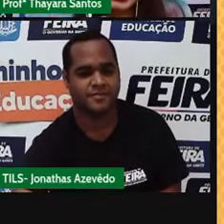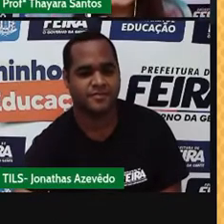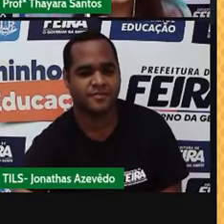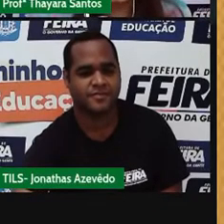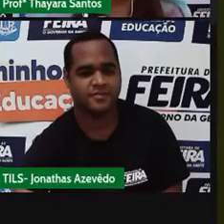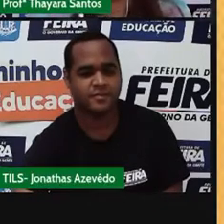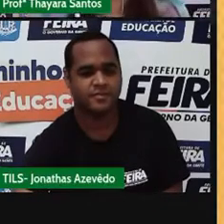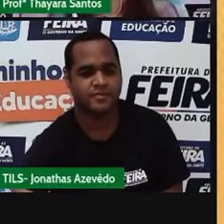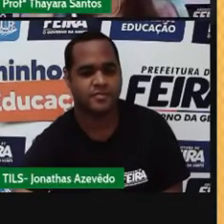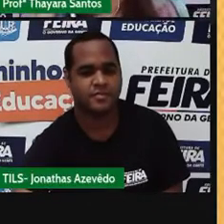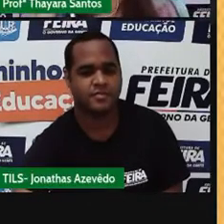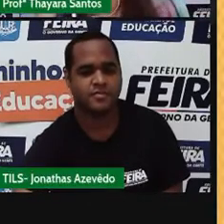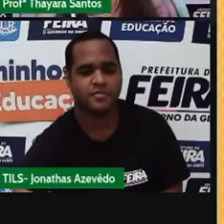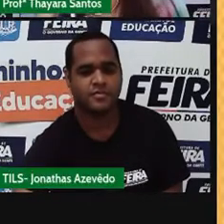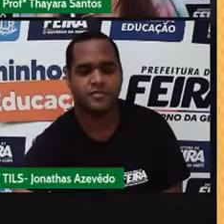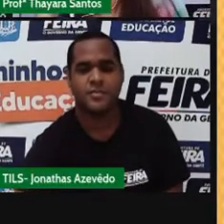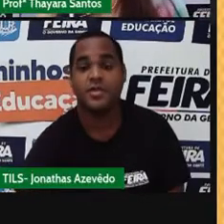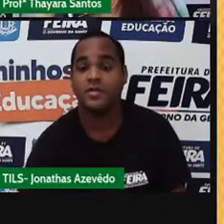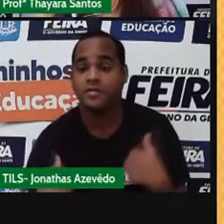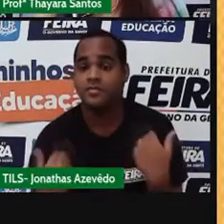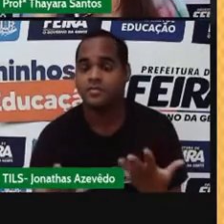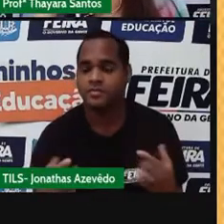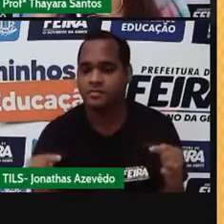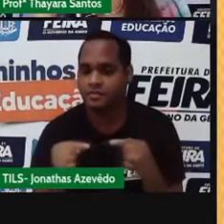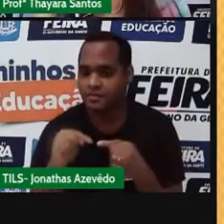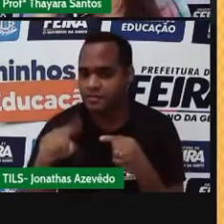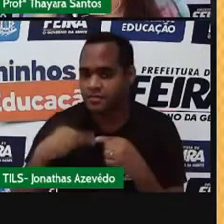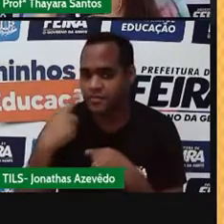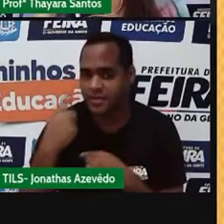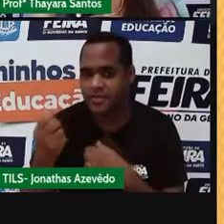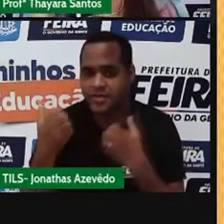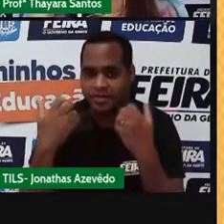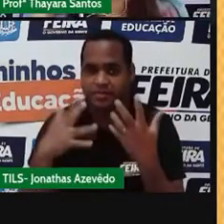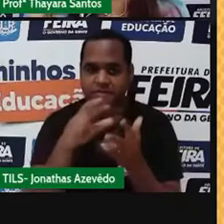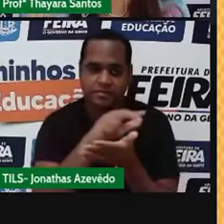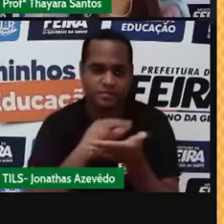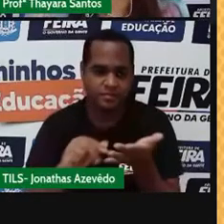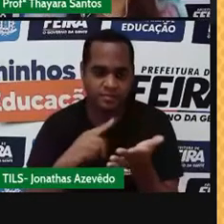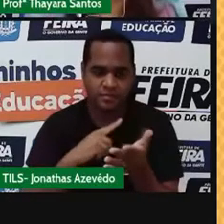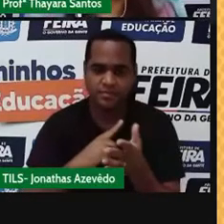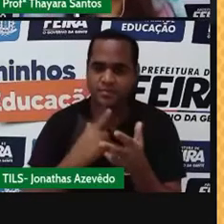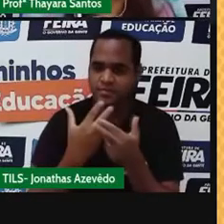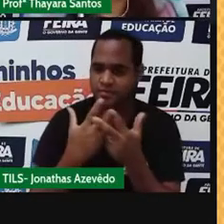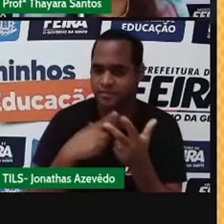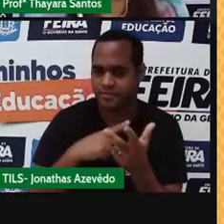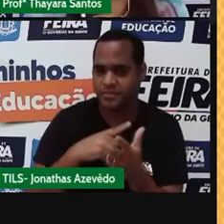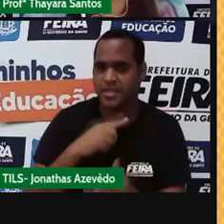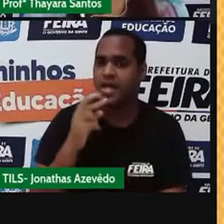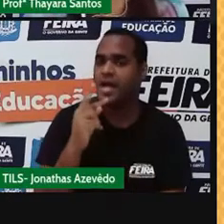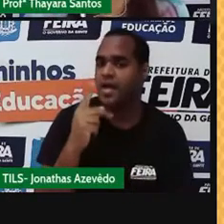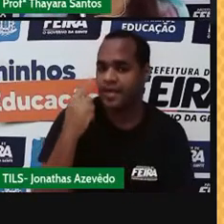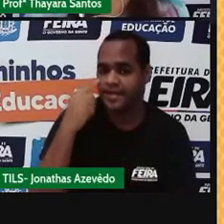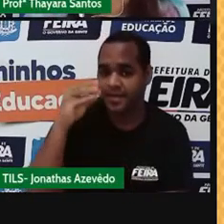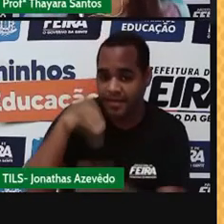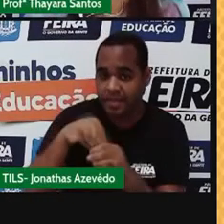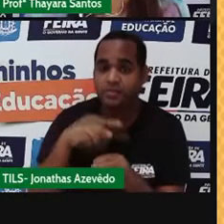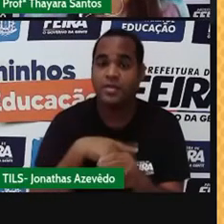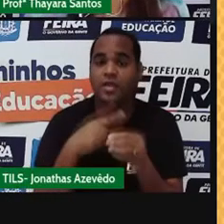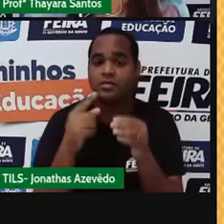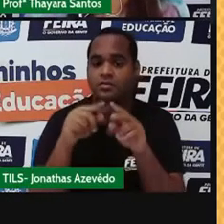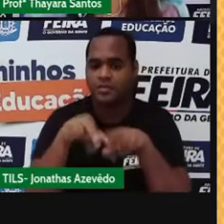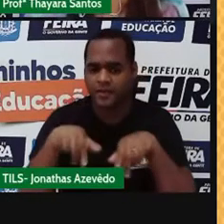substâncias. E essas substâncias, que são chamadas simplesmente de substâncias ou substâncias puras,